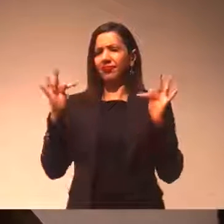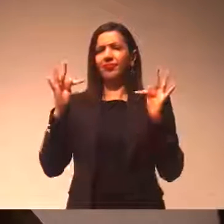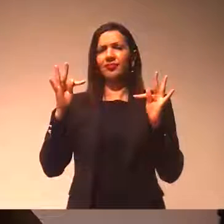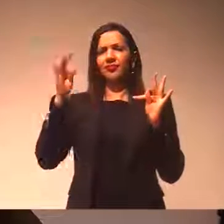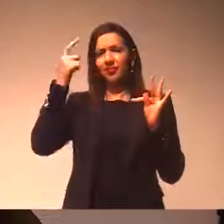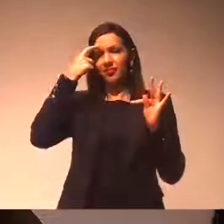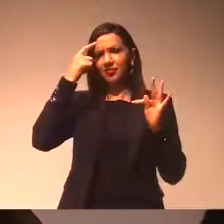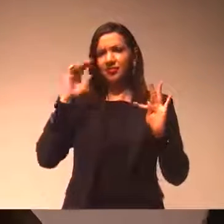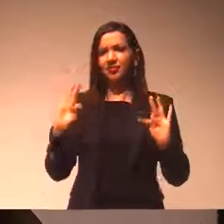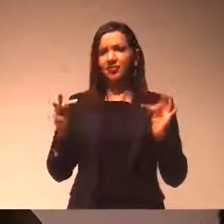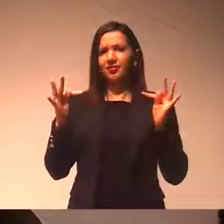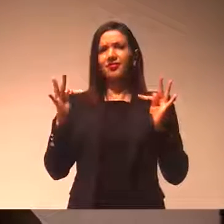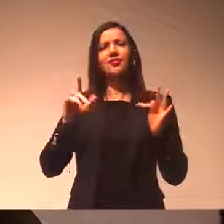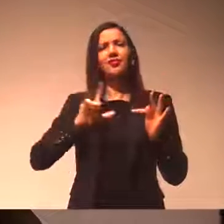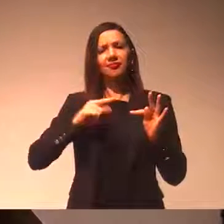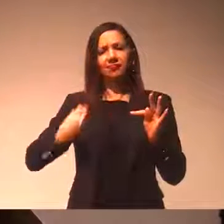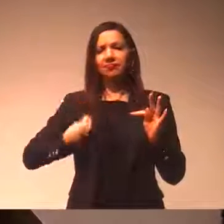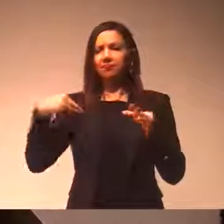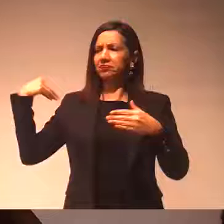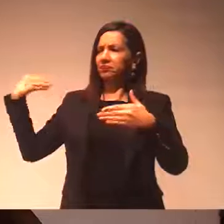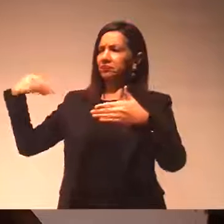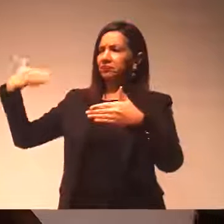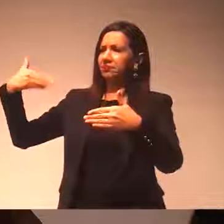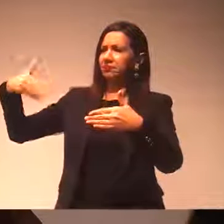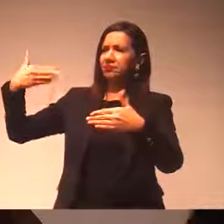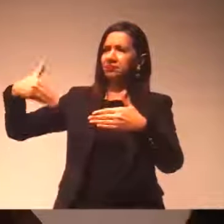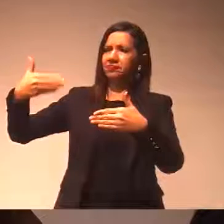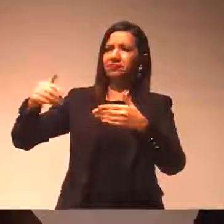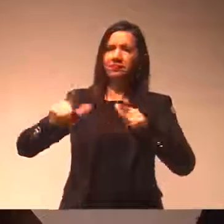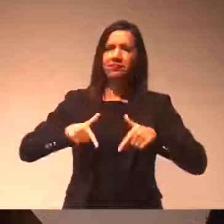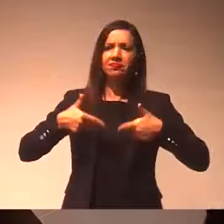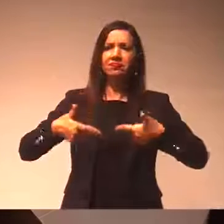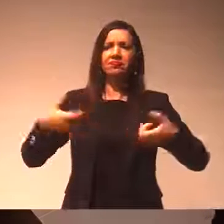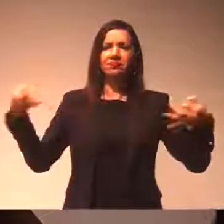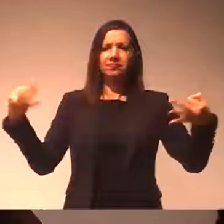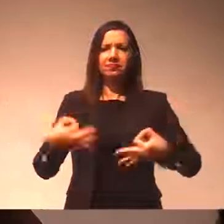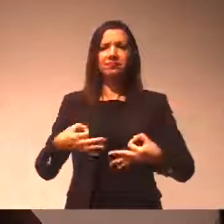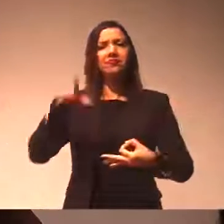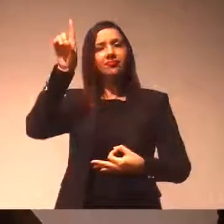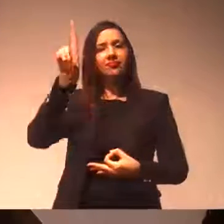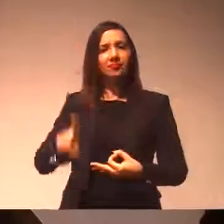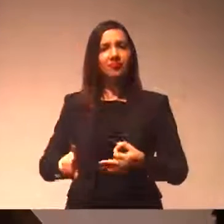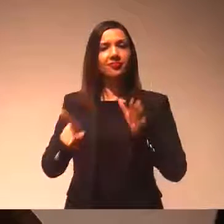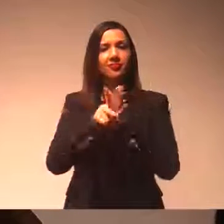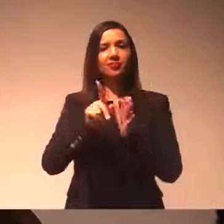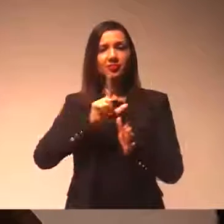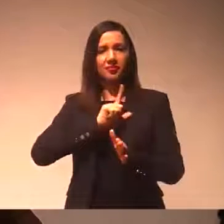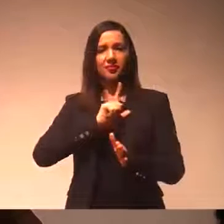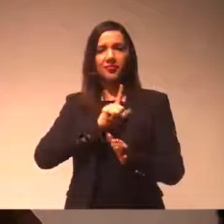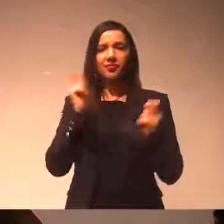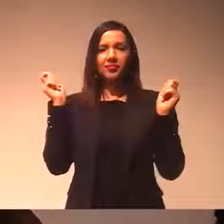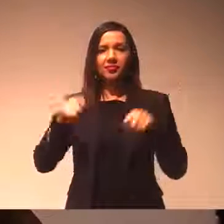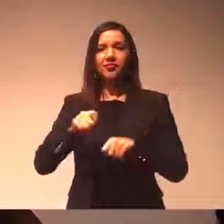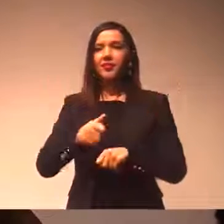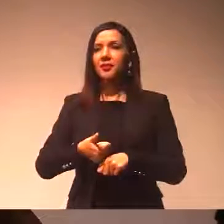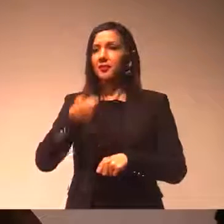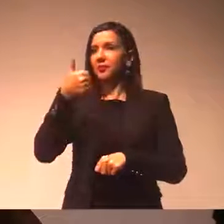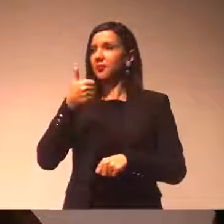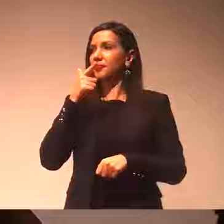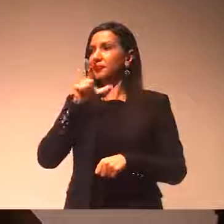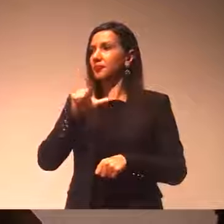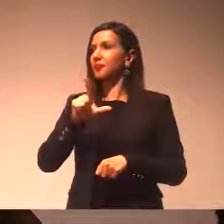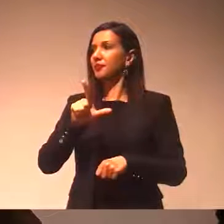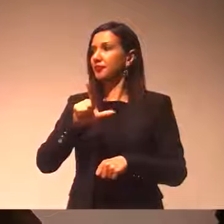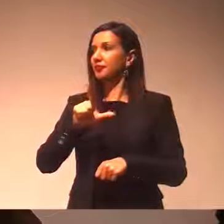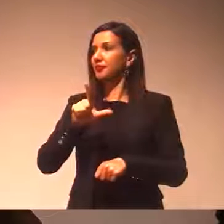Eu não tenho dúvida que, da forma que já vem fazendo um grande trabalho, como diretor na pasta, poderá agora, acho que foi uma